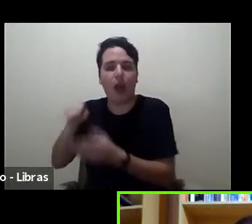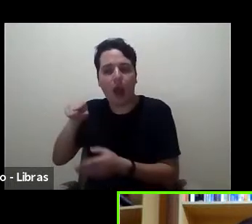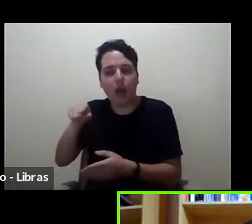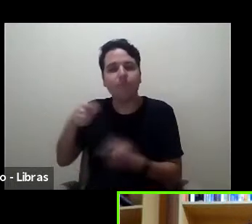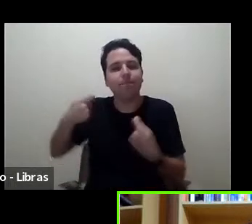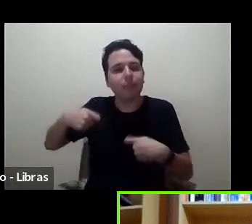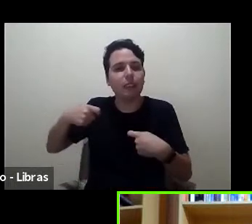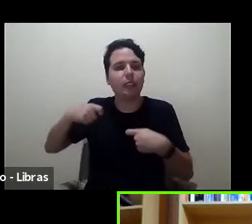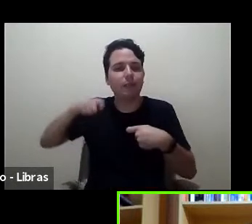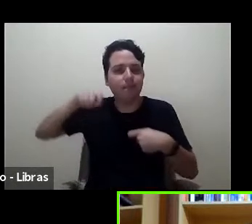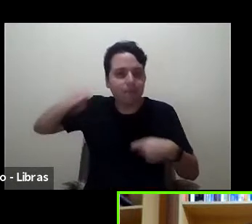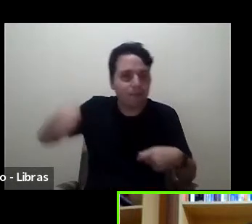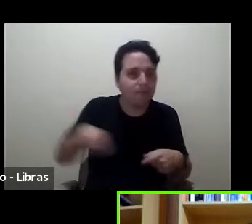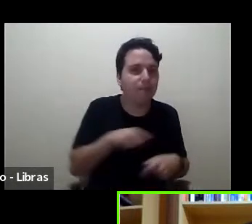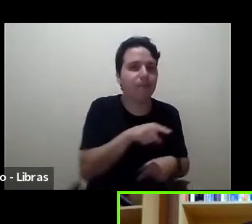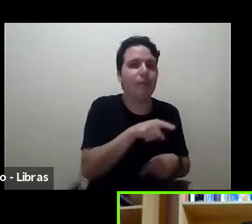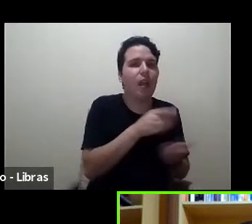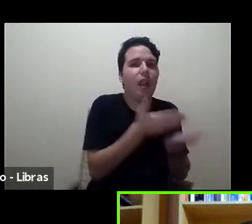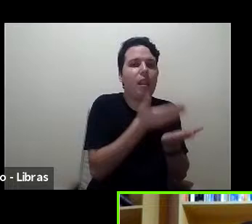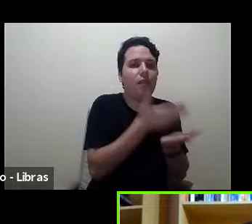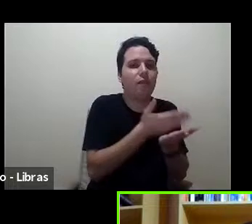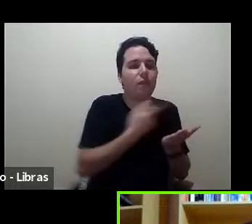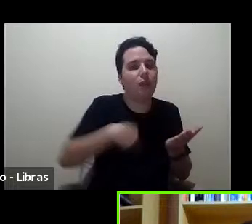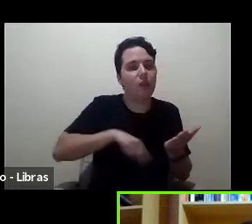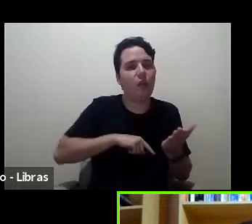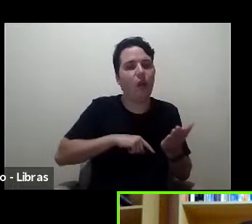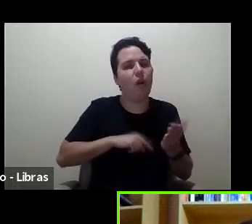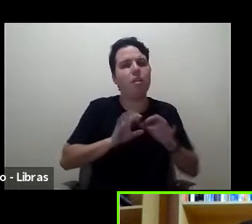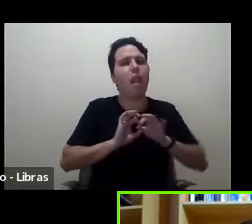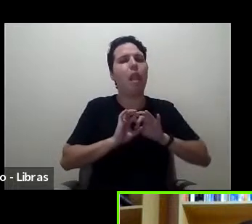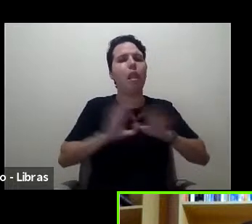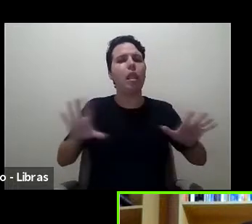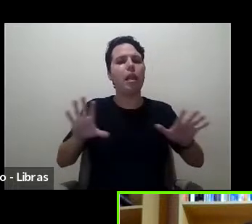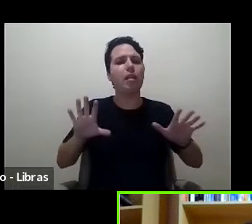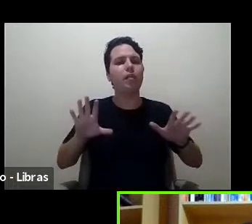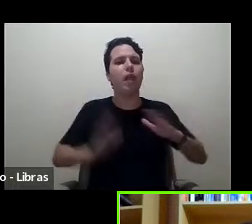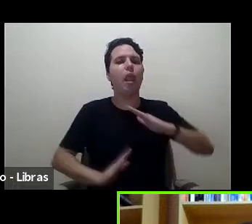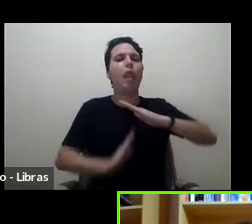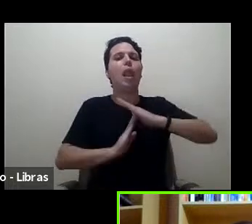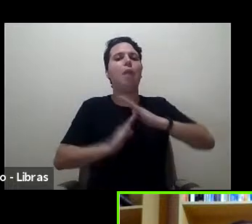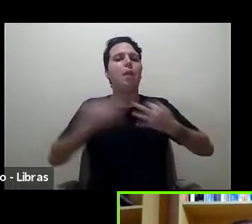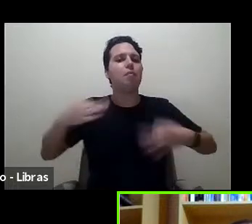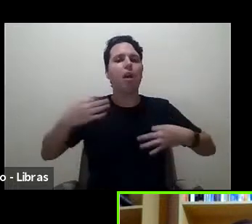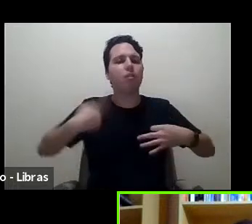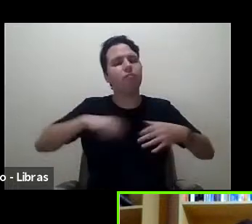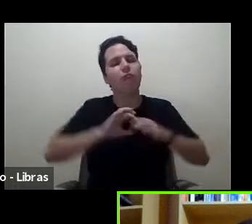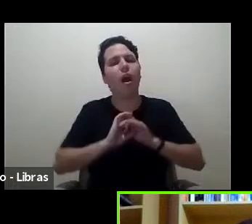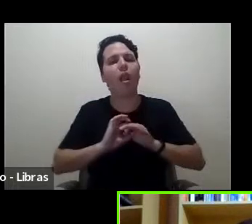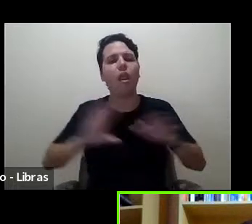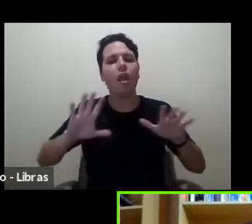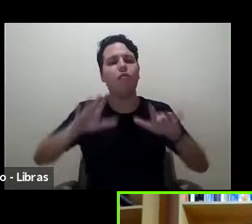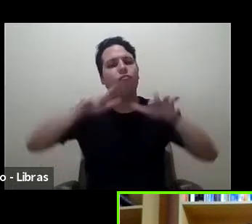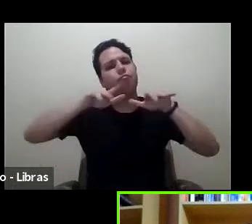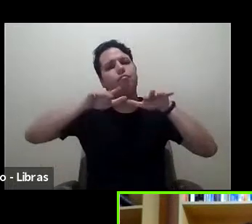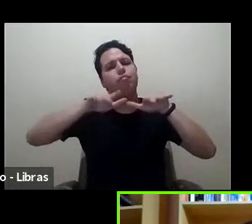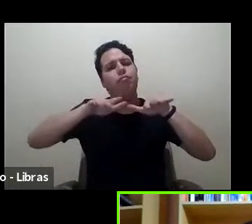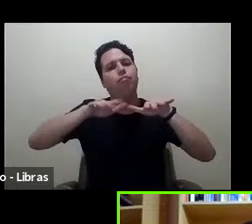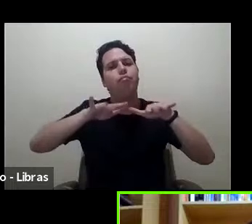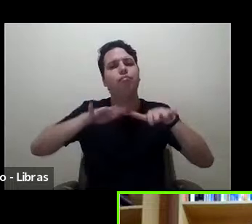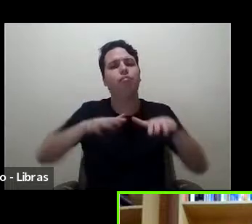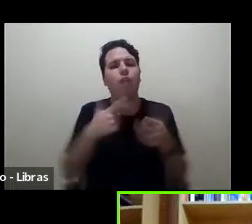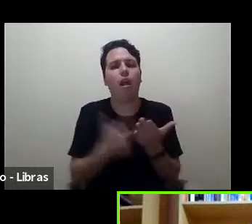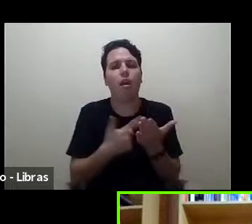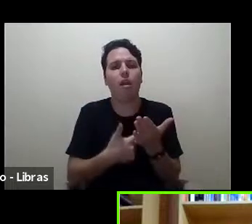das travas das páginas, dos limites das páginas e pudemos escrever o livro tranquilamente.